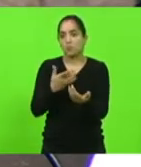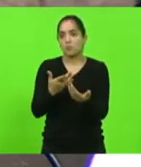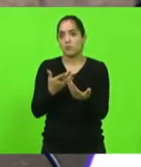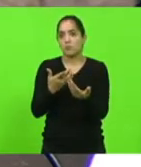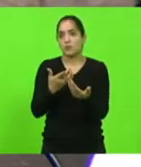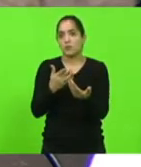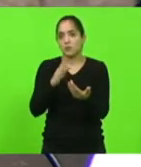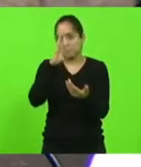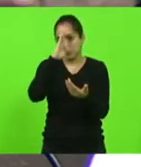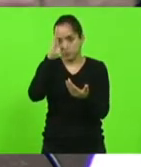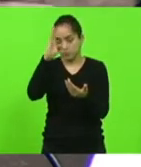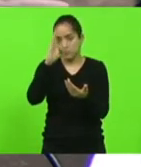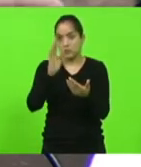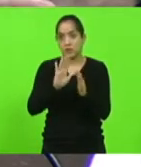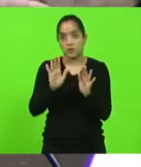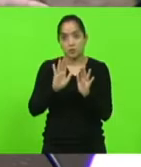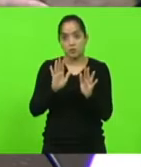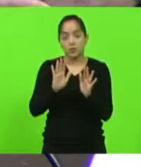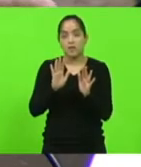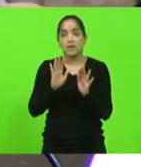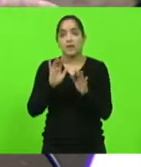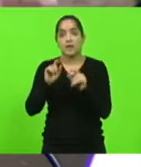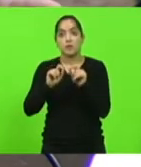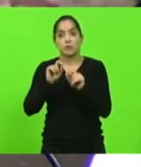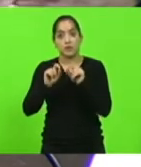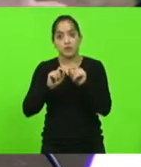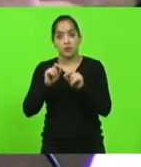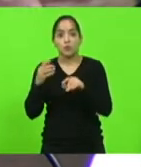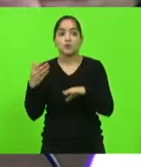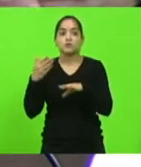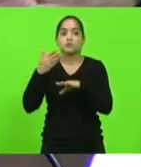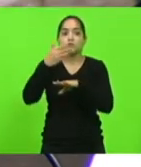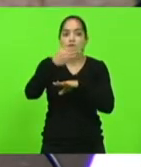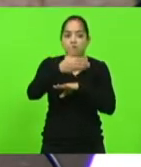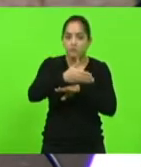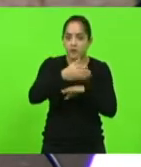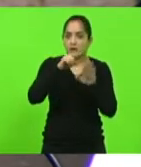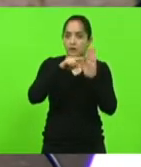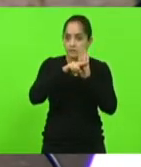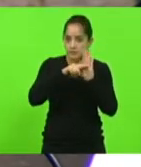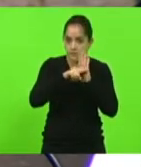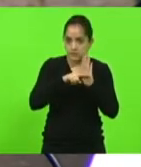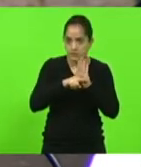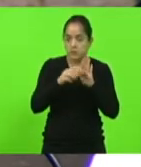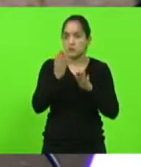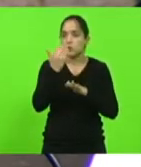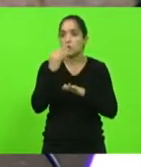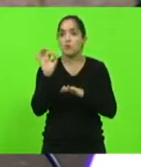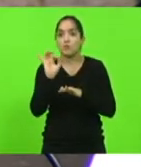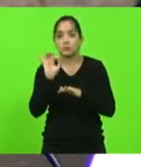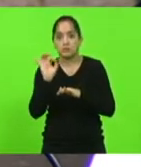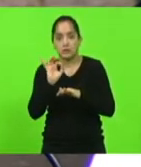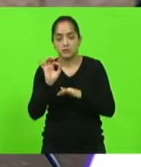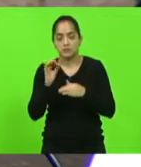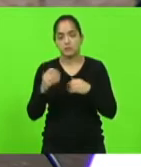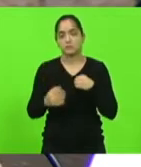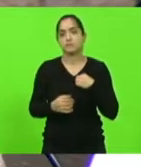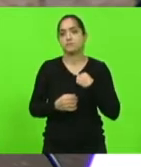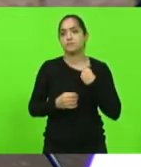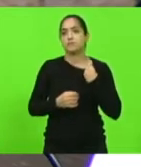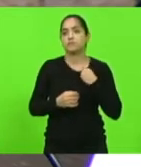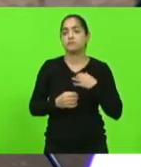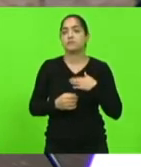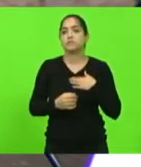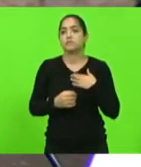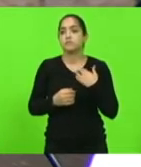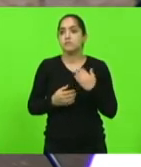o objeto o objeto aqui é quando é em jejum isso não está especificado no projeto realmente palavra